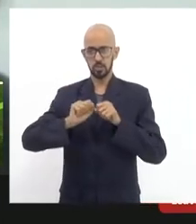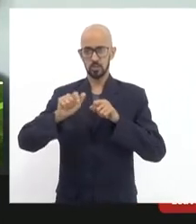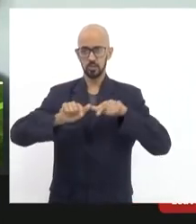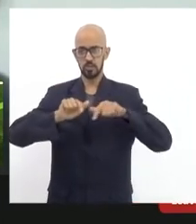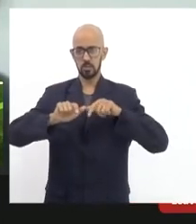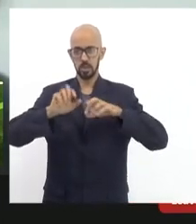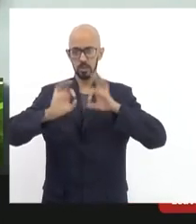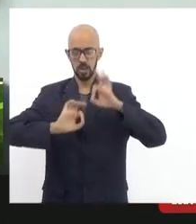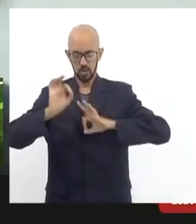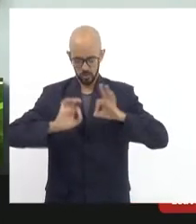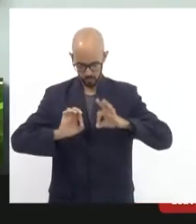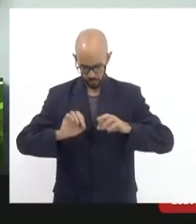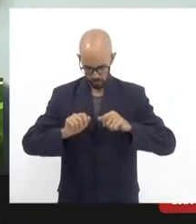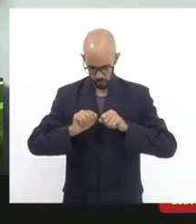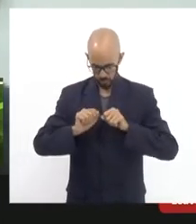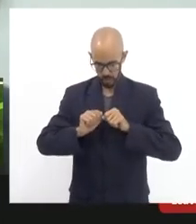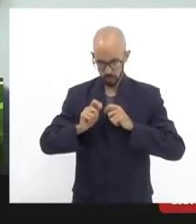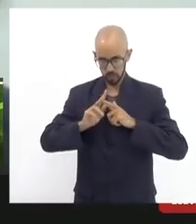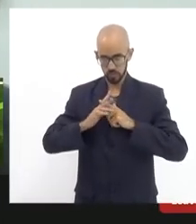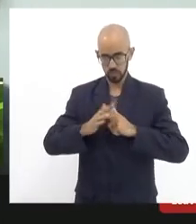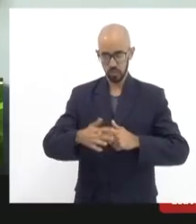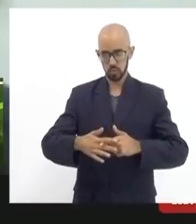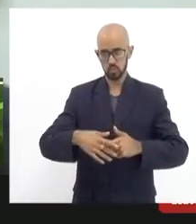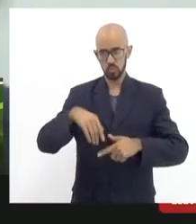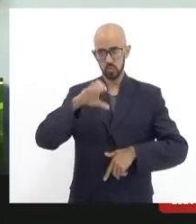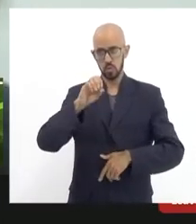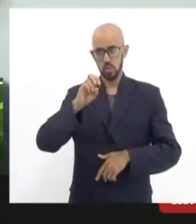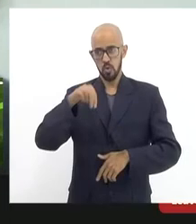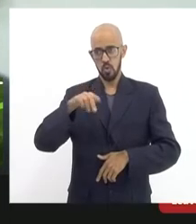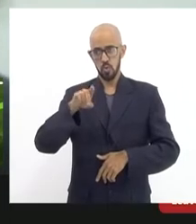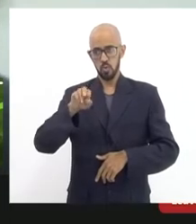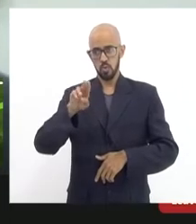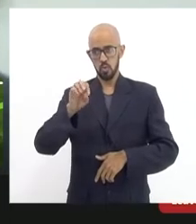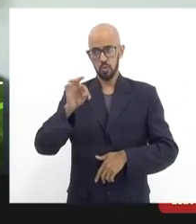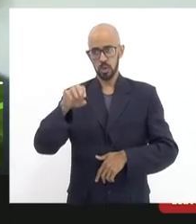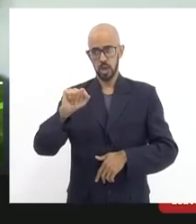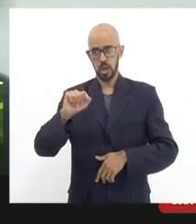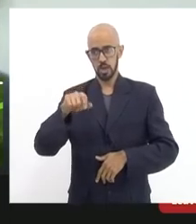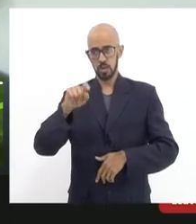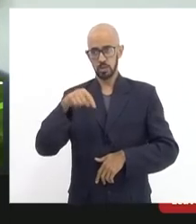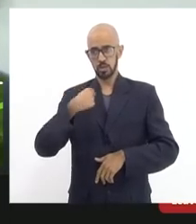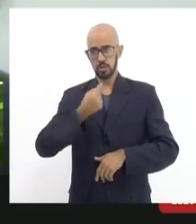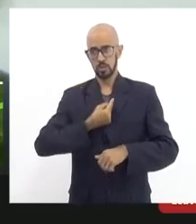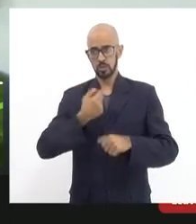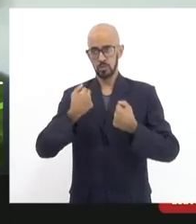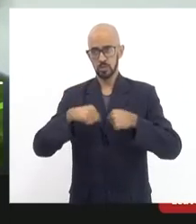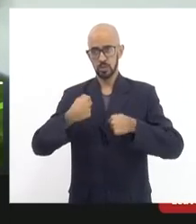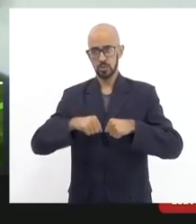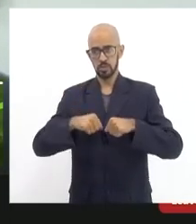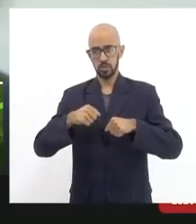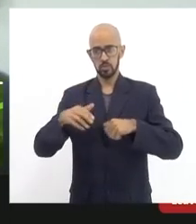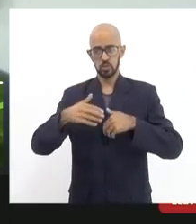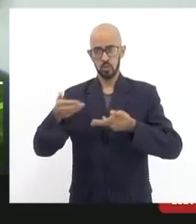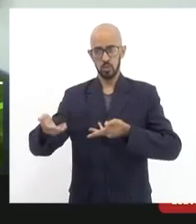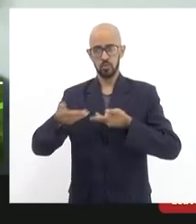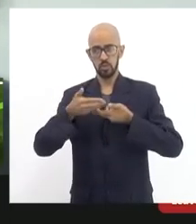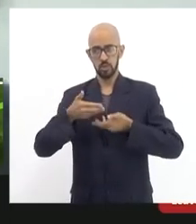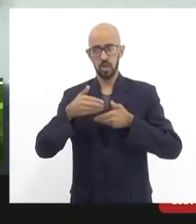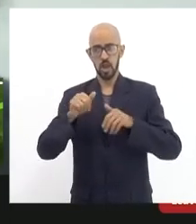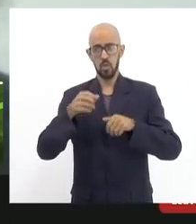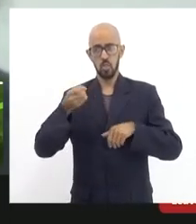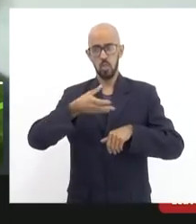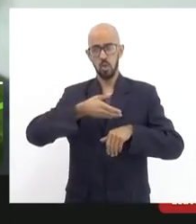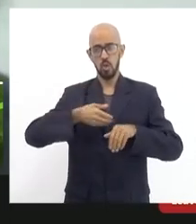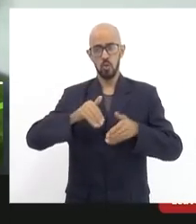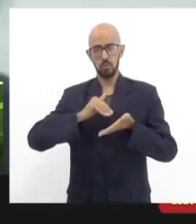faça um ajuste de conduta vamos ter que chamar o representante da central e o novo secretário de transporte